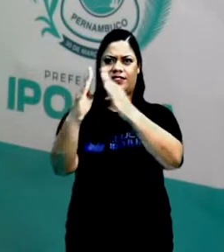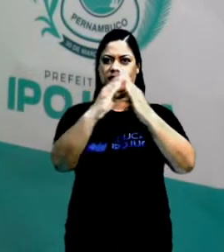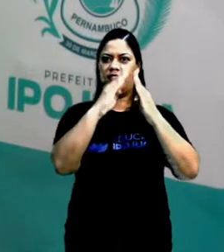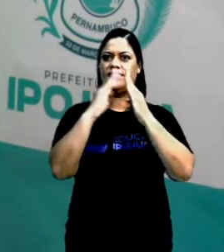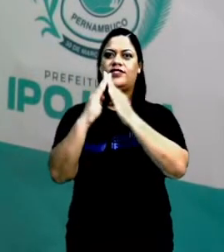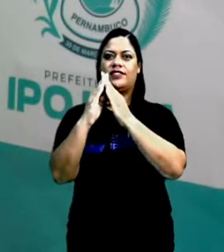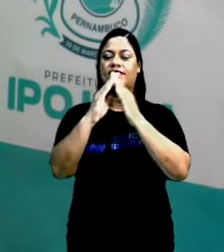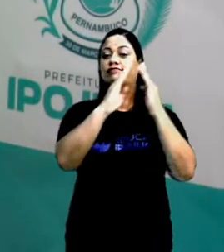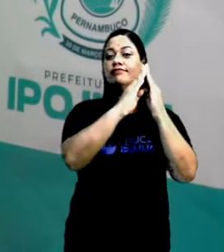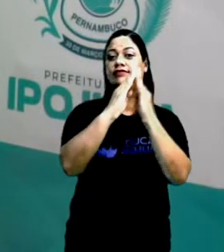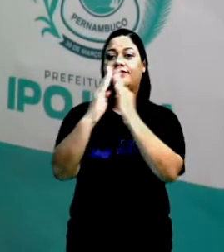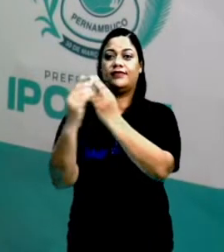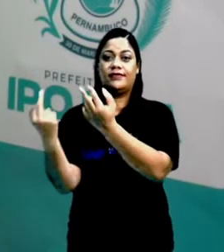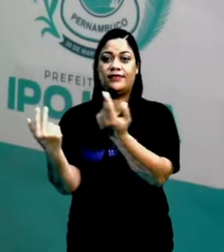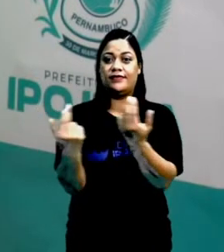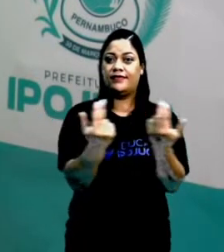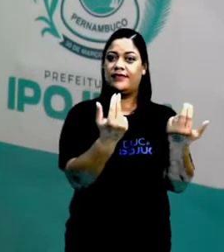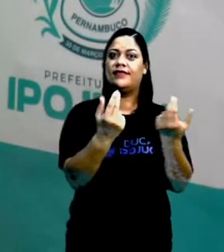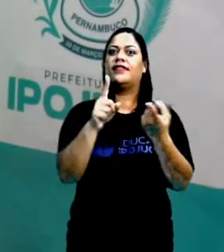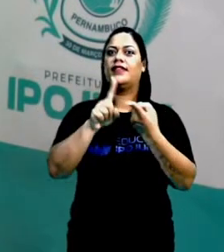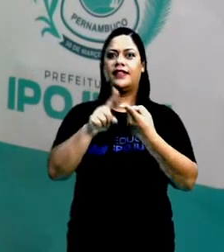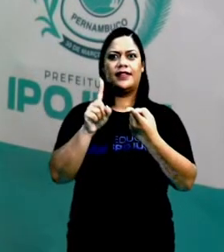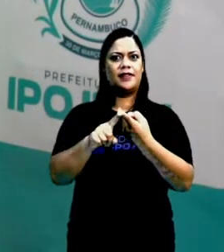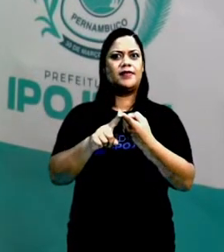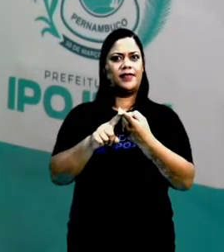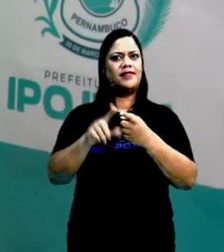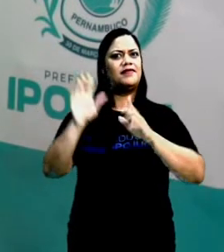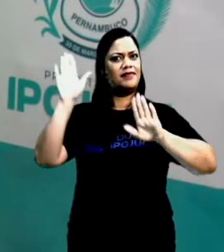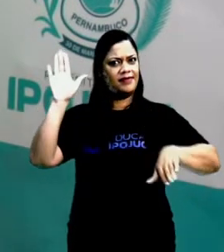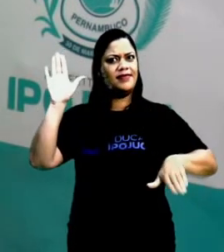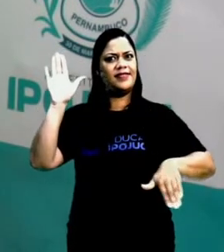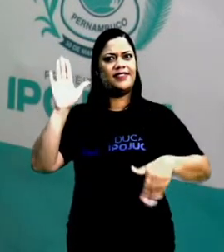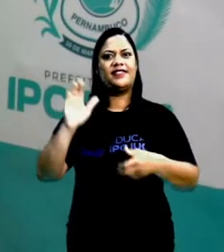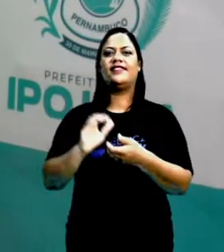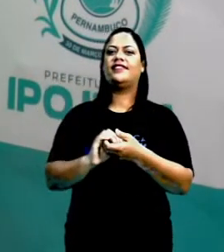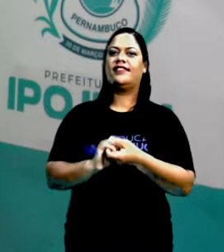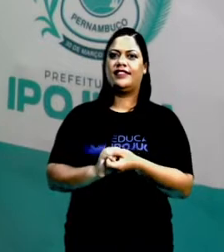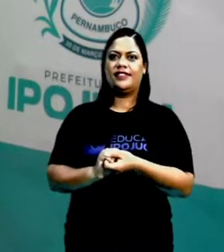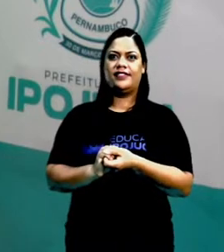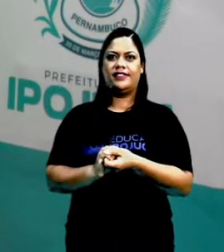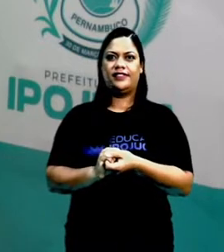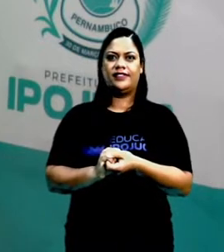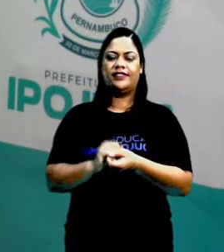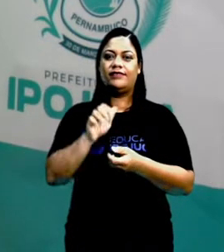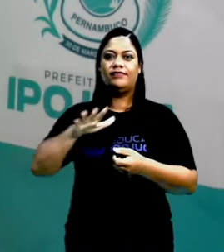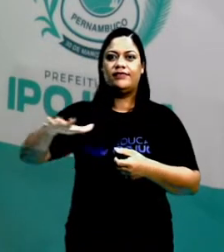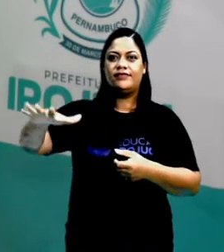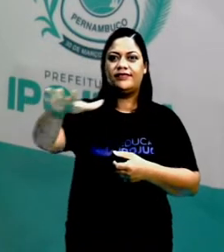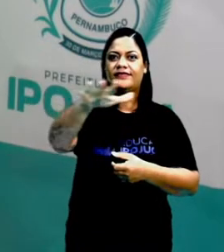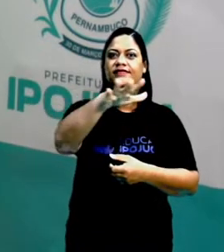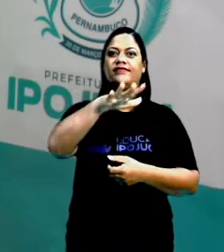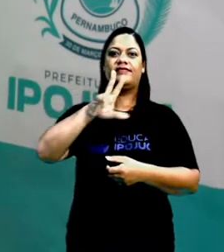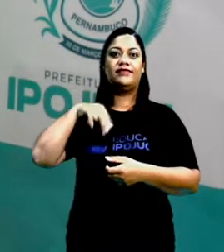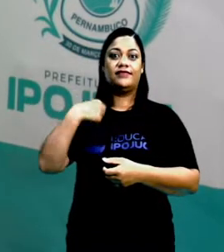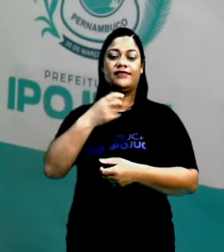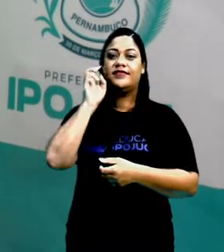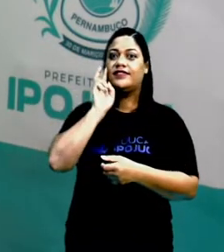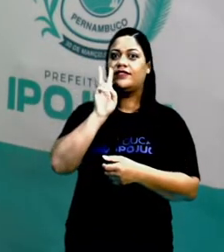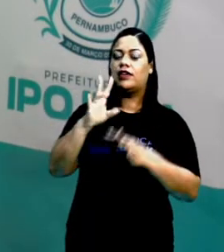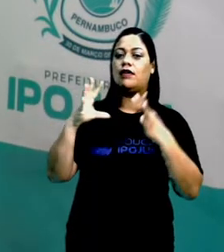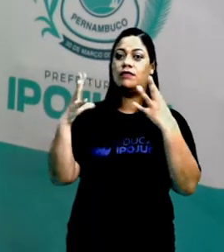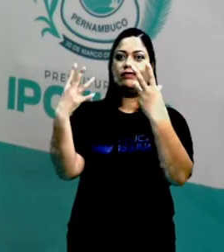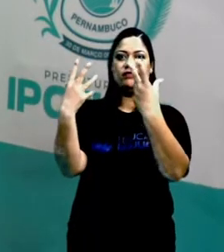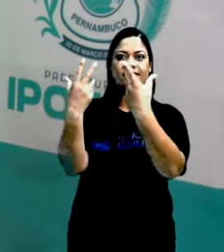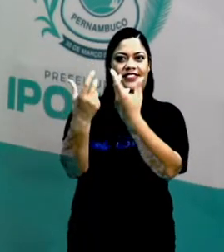igualzinhas. Ou até mesmo praias, paisagens naturais, que elas são bonitas,